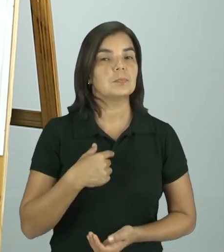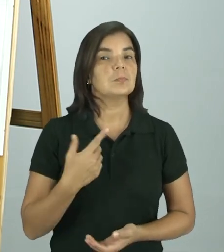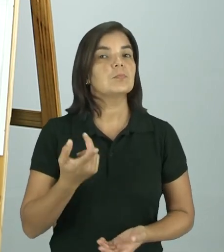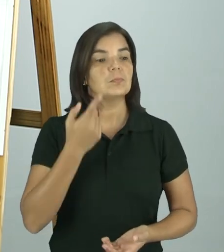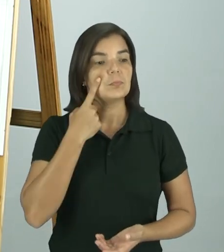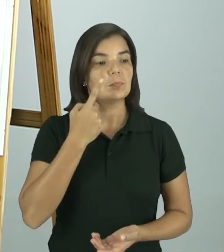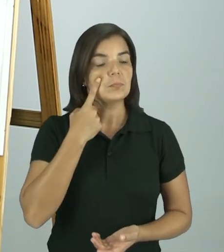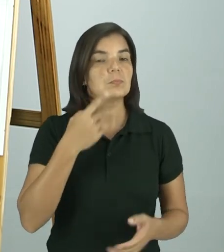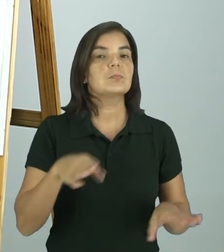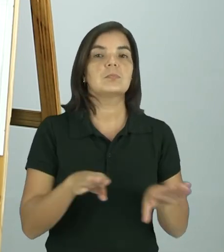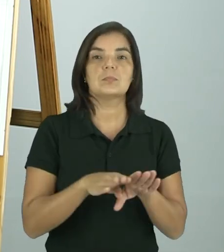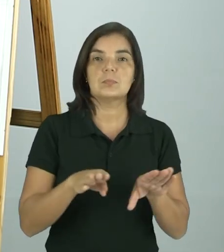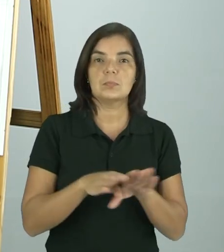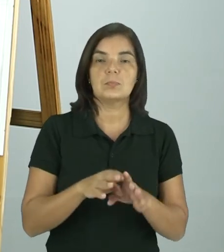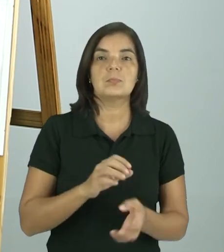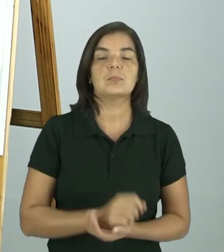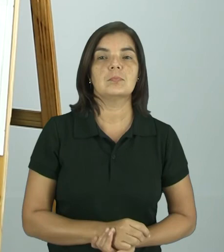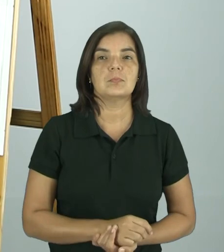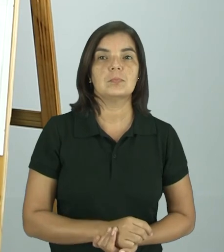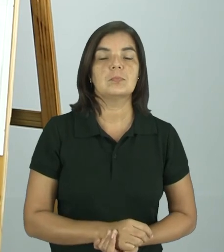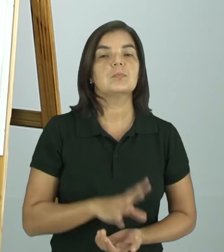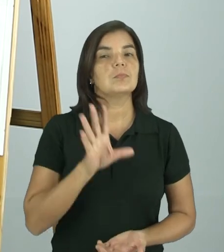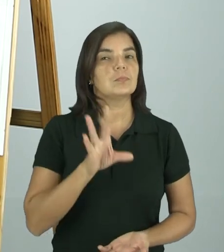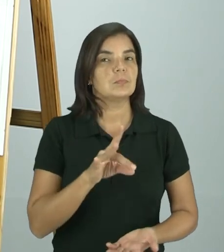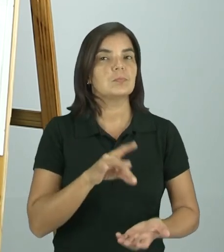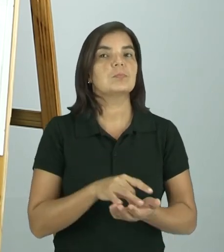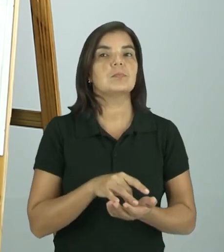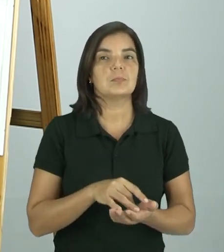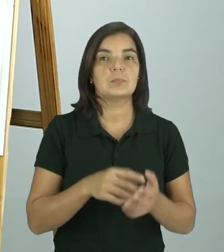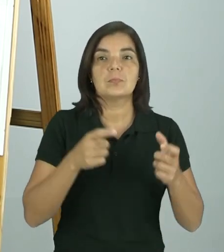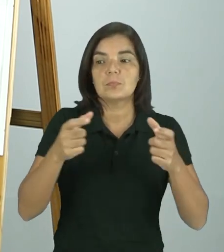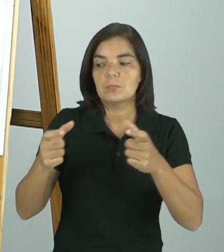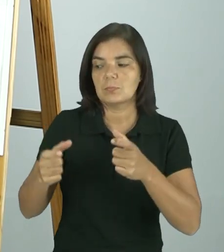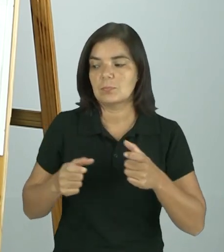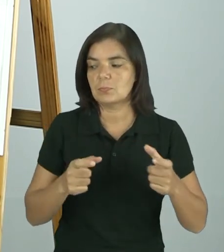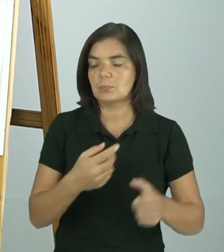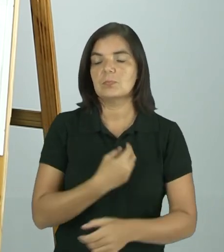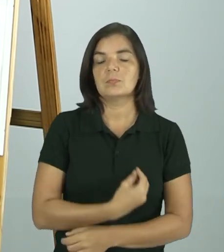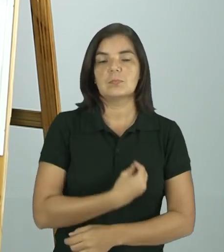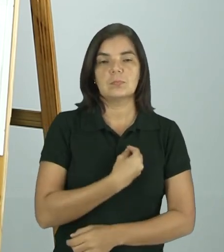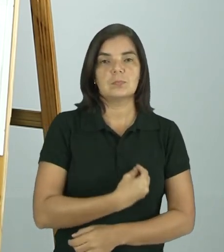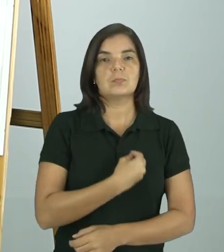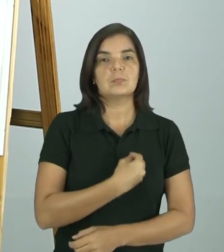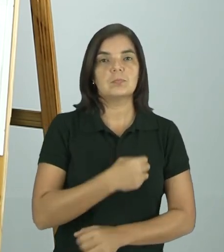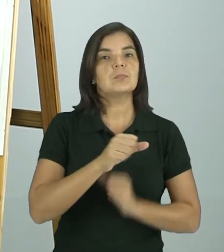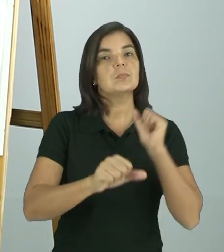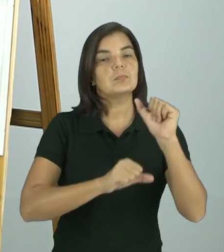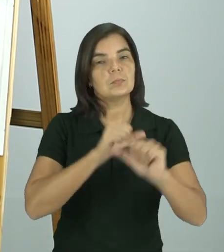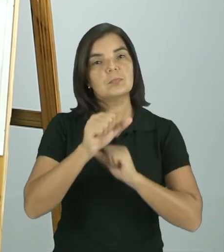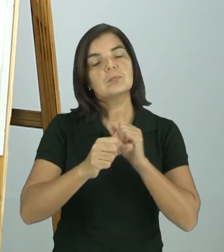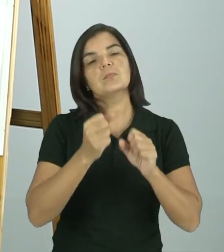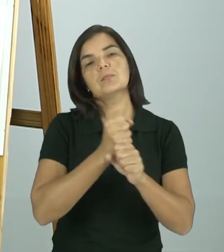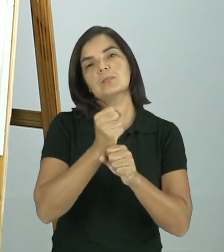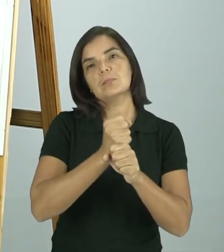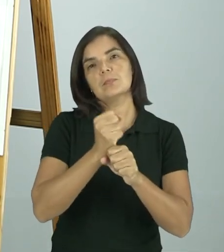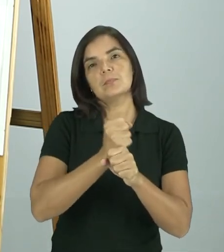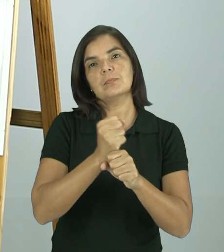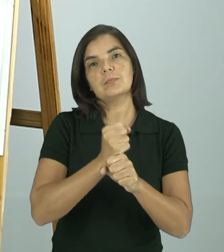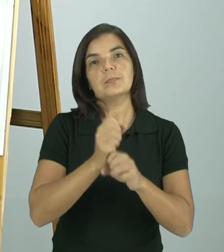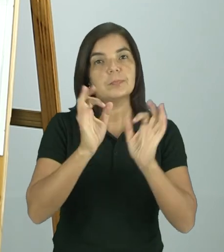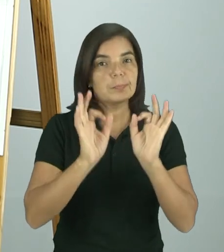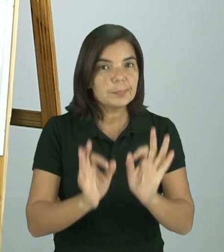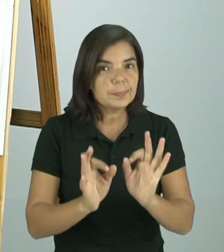observar que realmente esse espaço vivido se transformou ao longo do tempo.